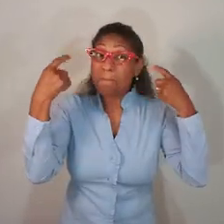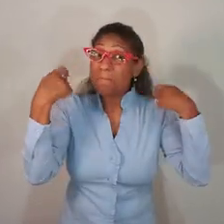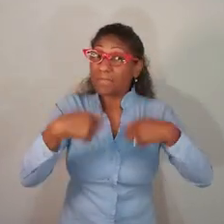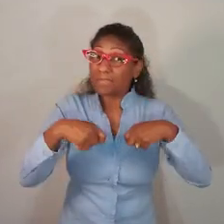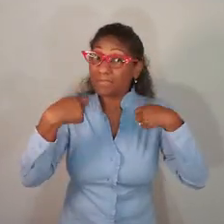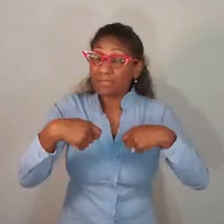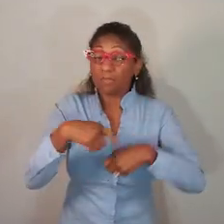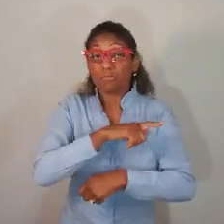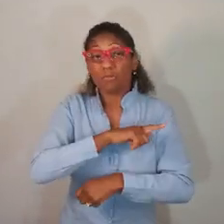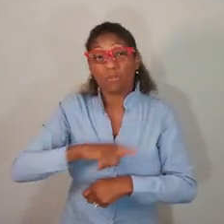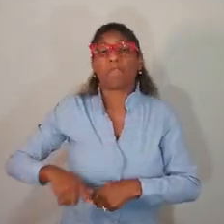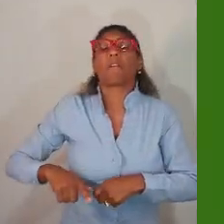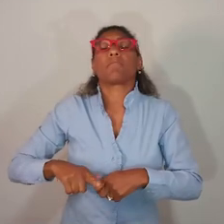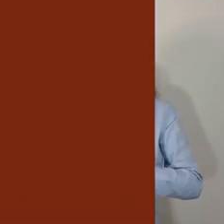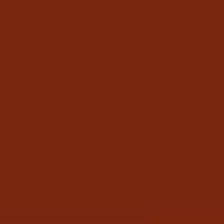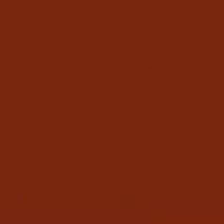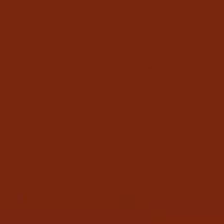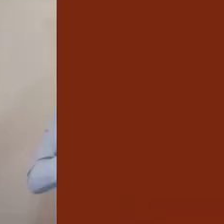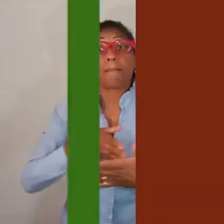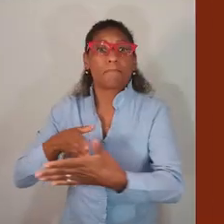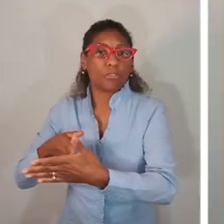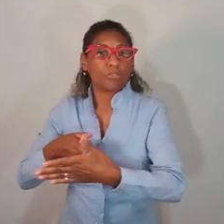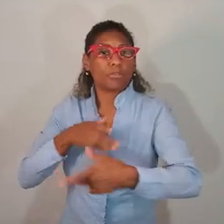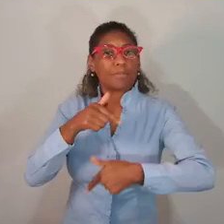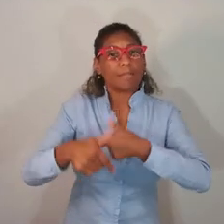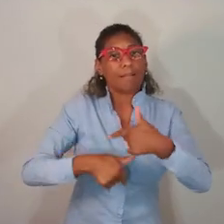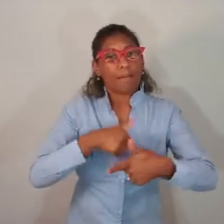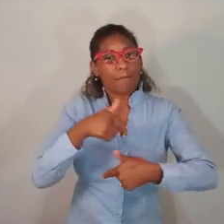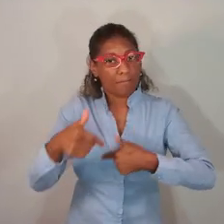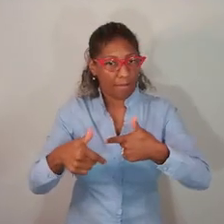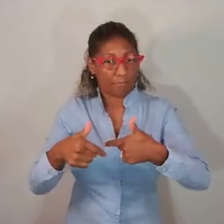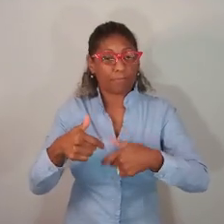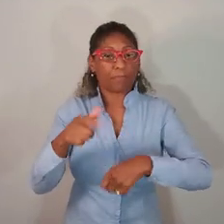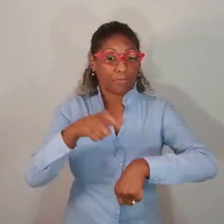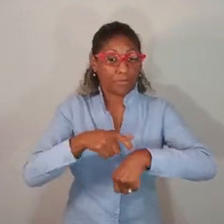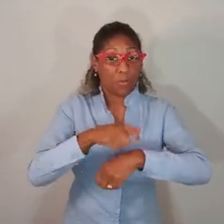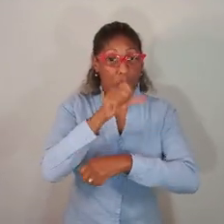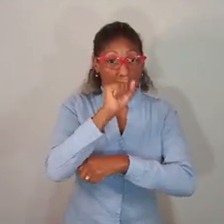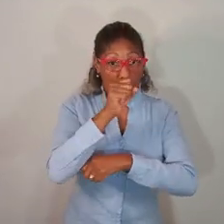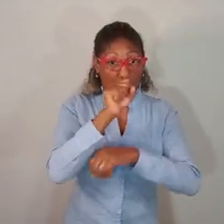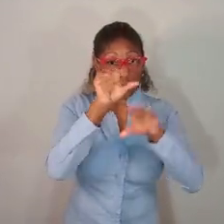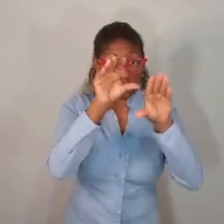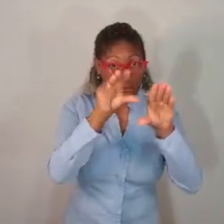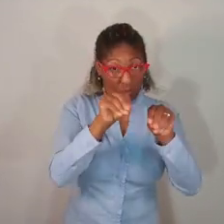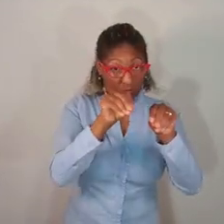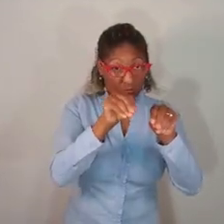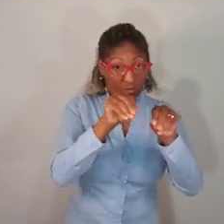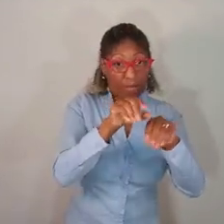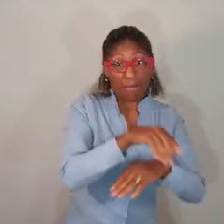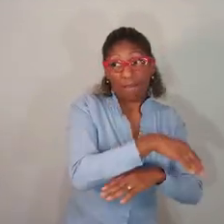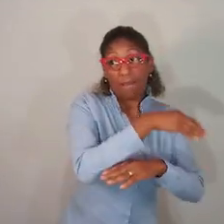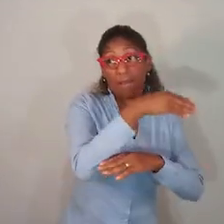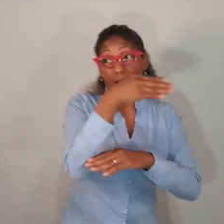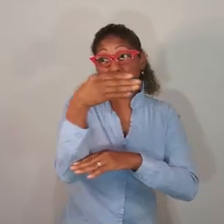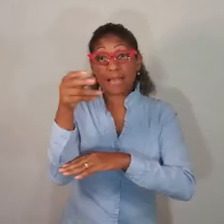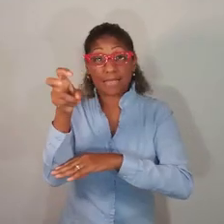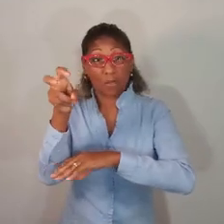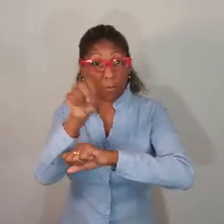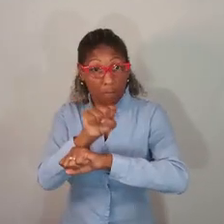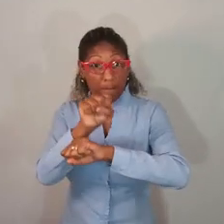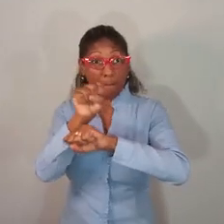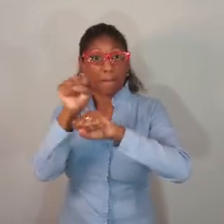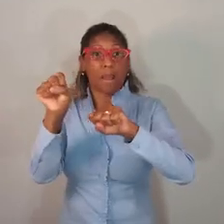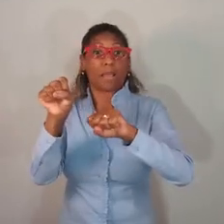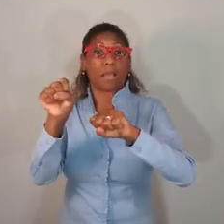nesses locais durante a bandeira preta. O governo do estado também manteve a restrição de atividades não essenciais entre as